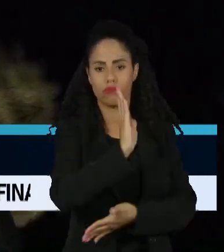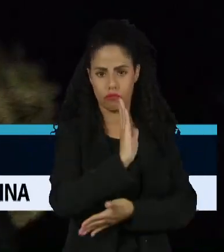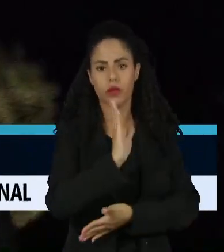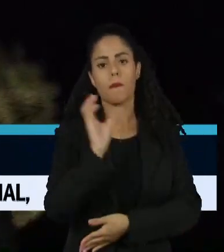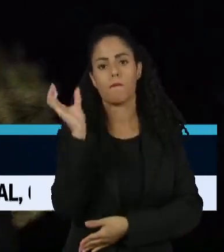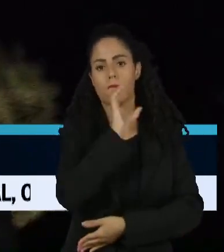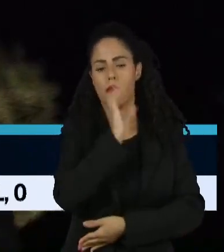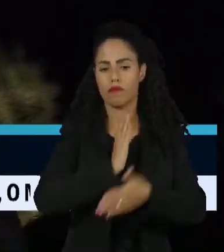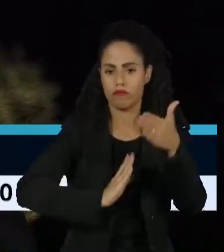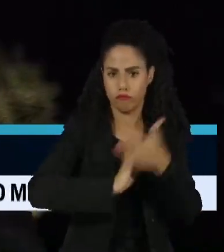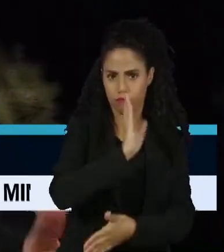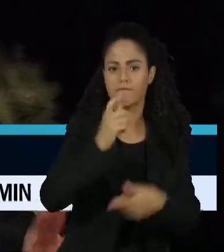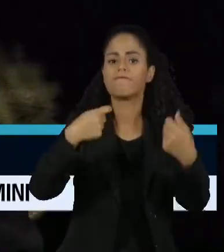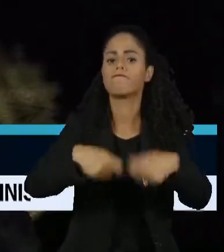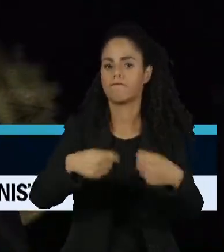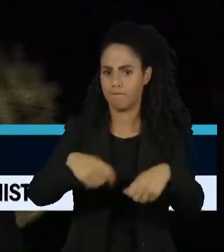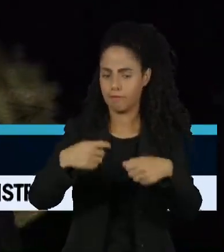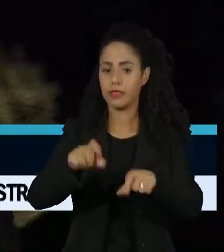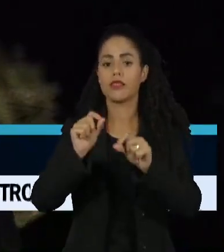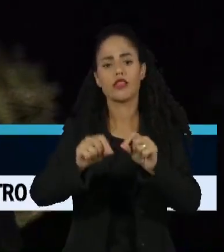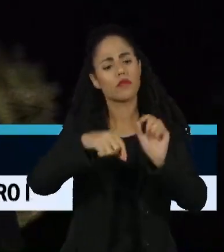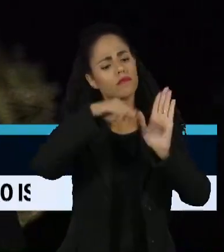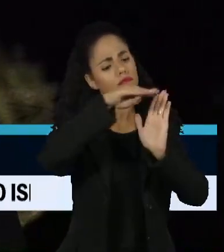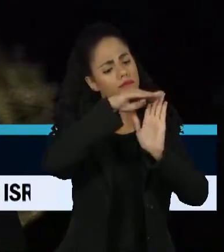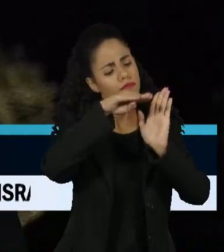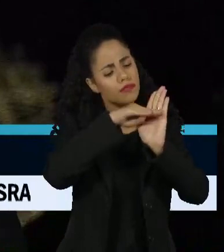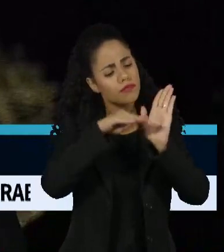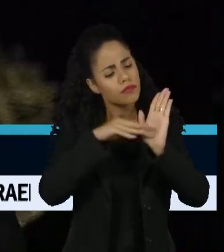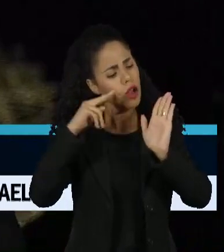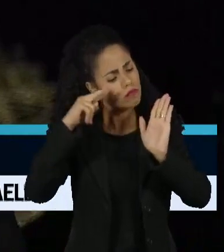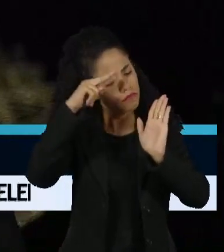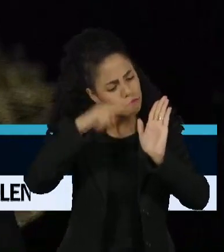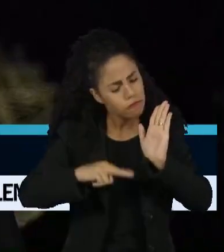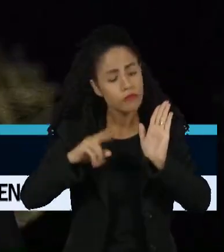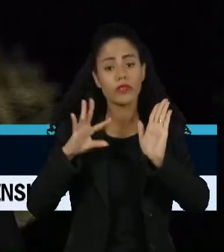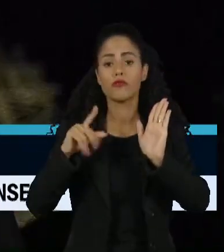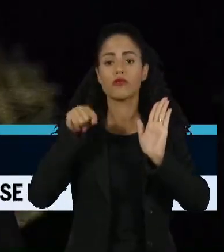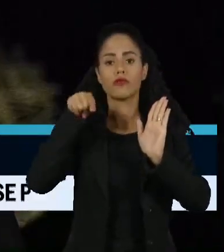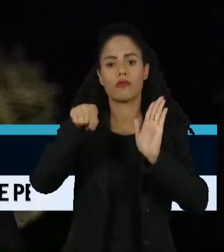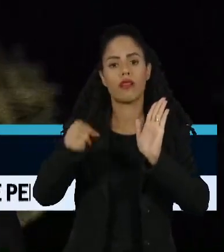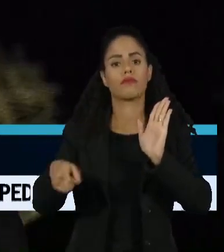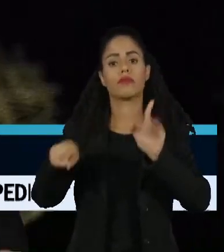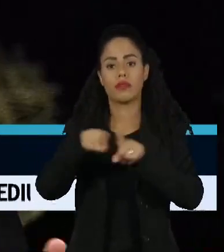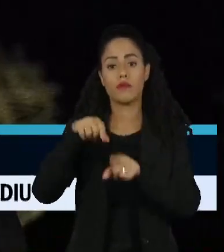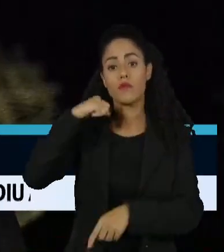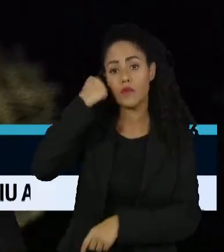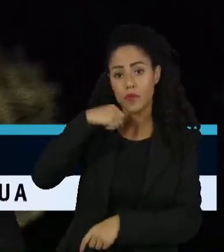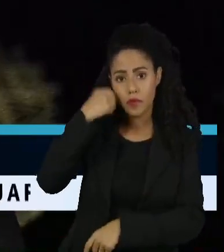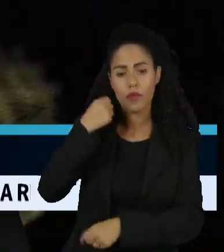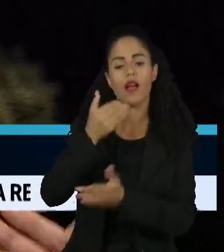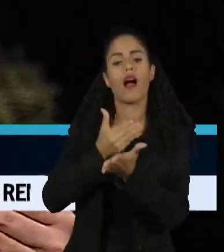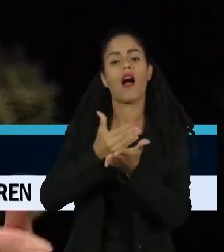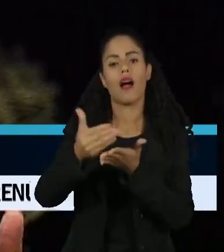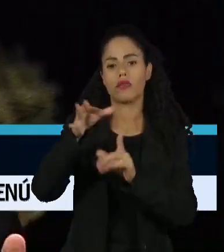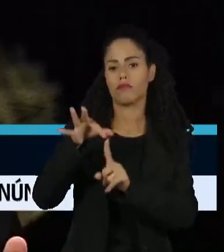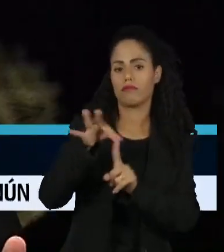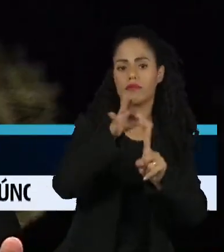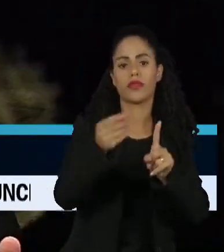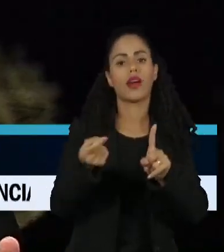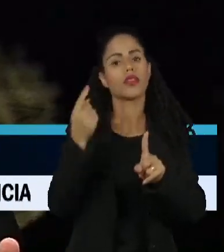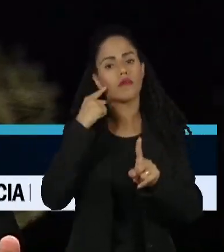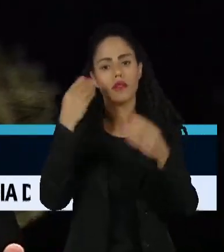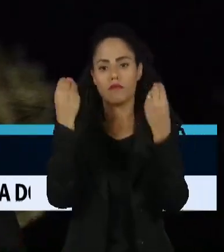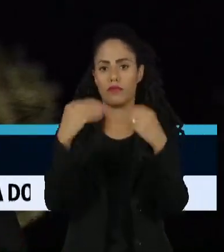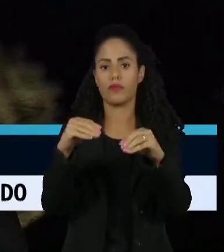urgência, que imagino que será, pautarmos amanhã no plenário do Senado, dando então a previsibilidade necessária com a